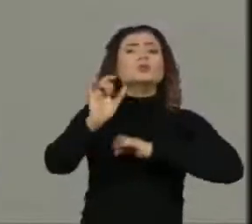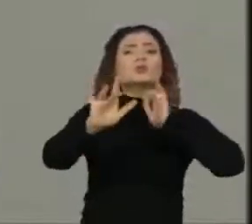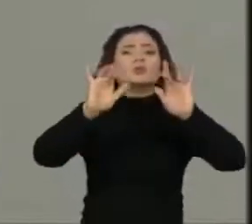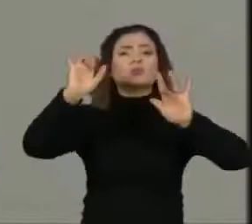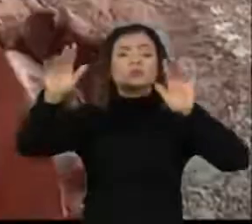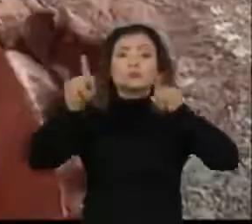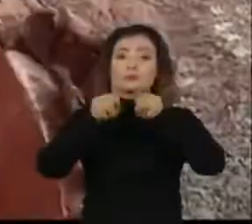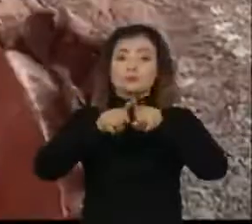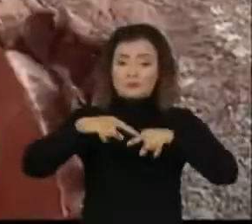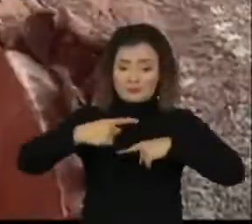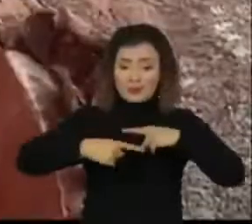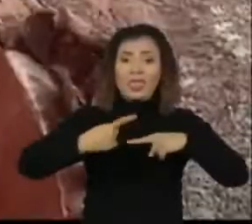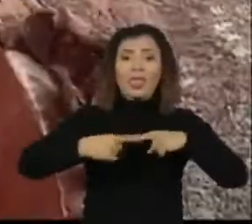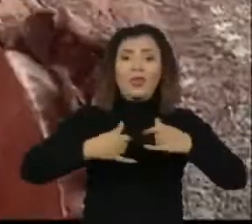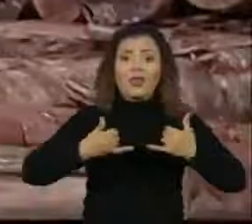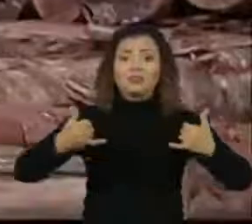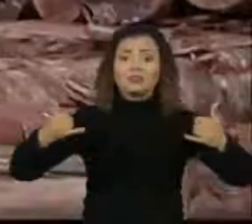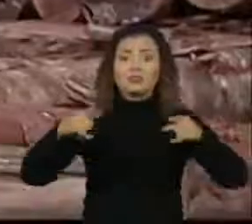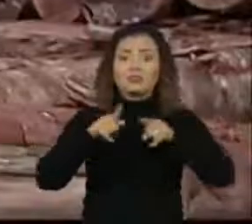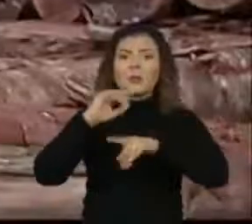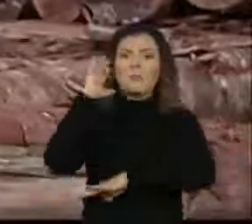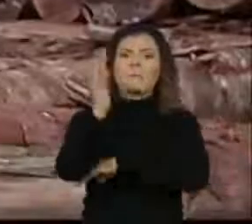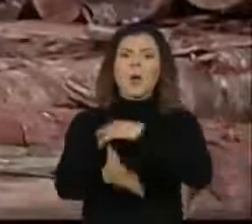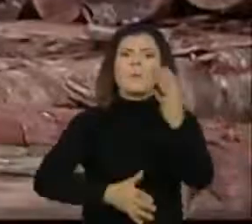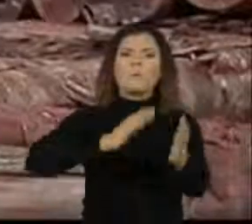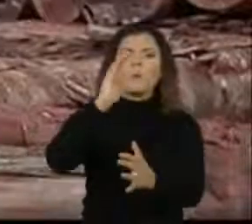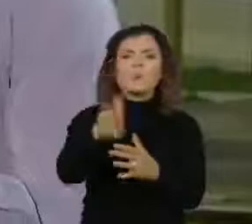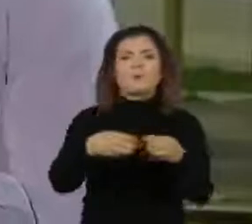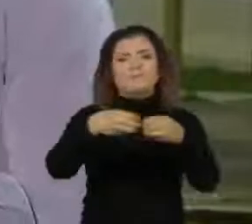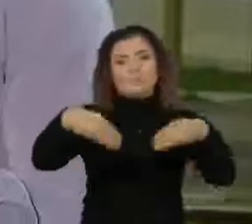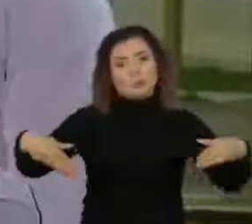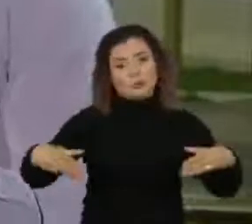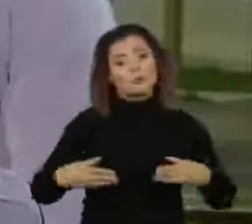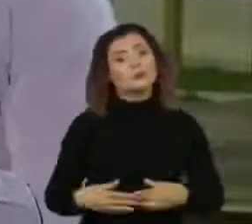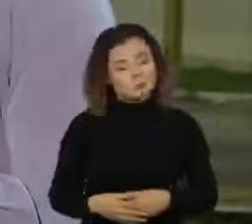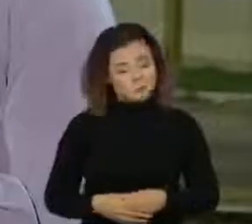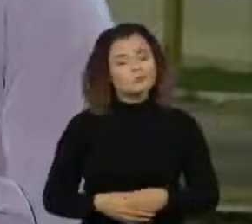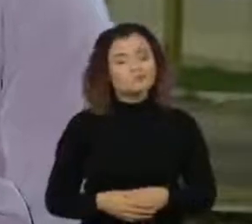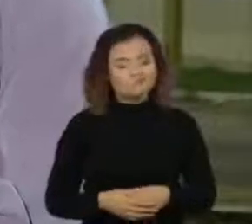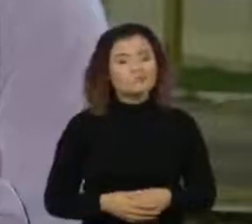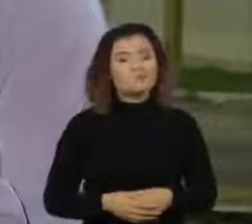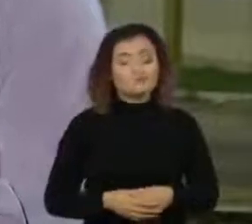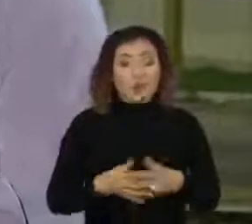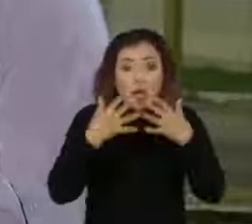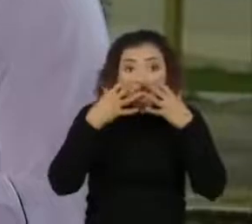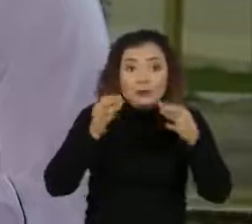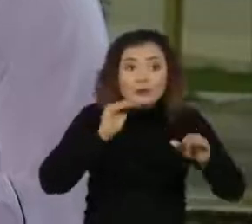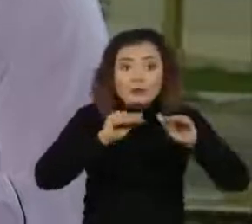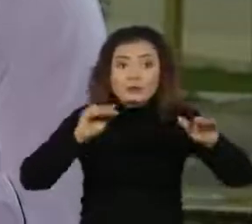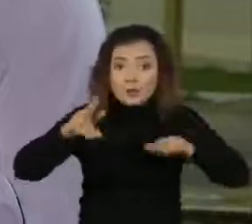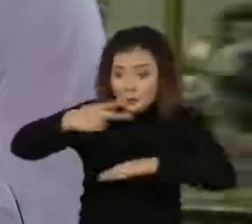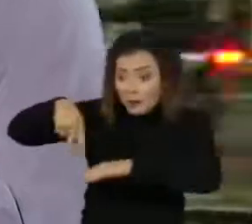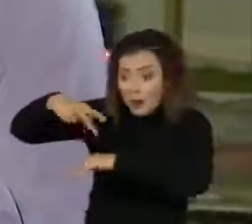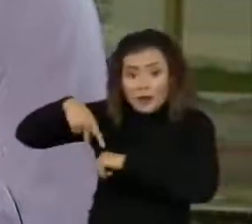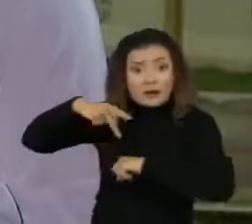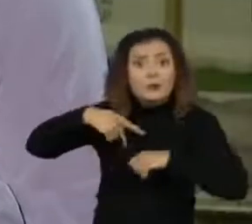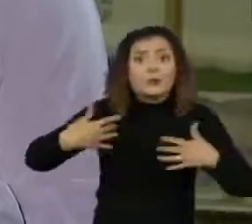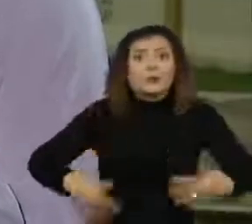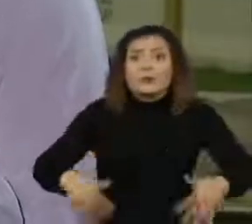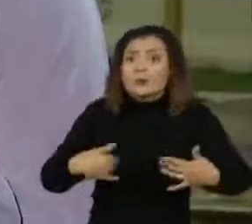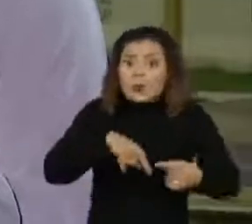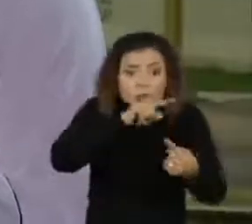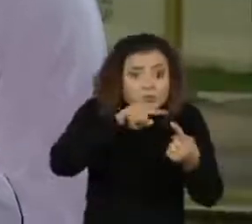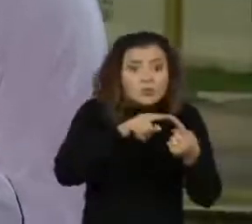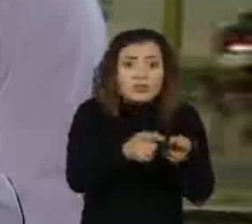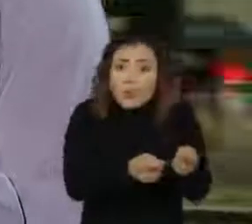geração de energia e práticas como desmatamento de florestas. Os dados acendem o alerta. Os países ainda estão muito longe